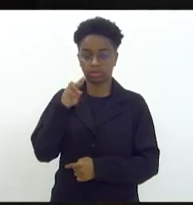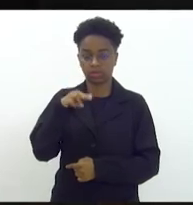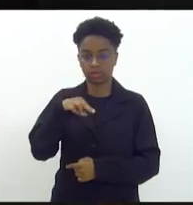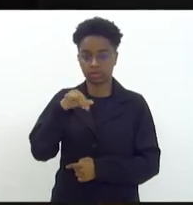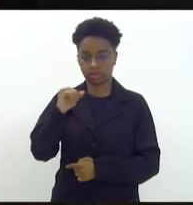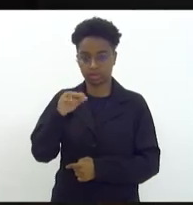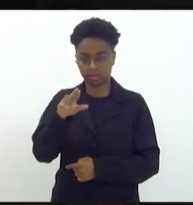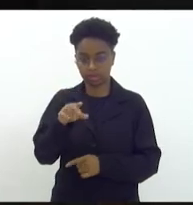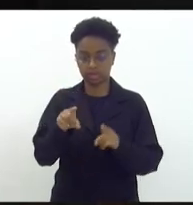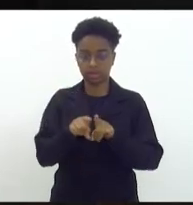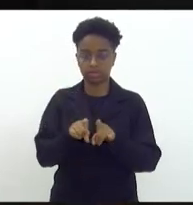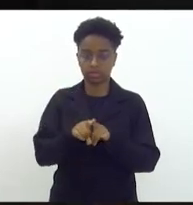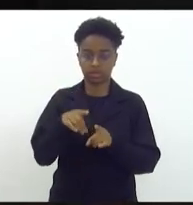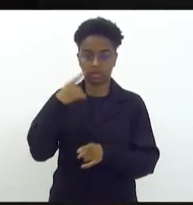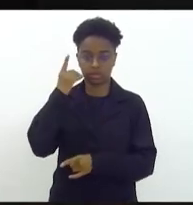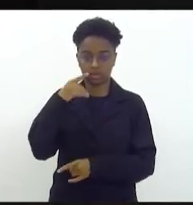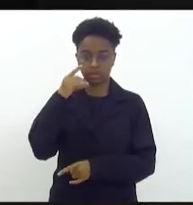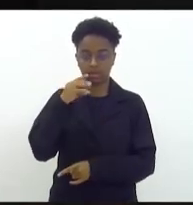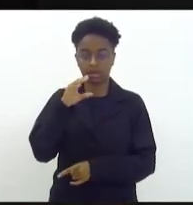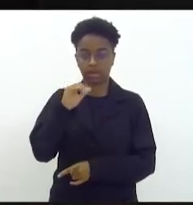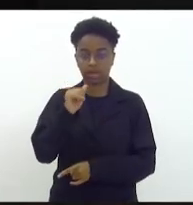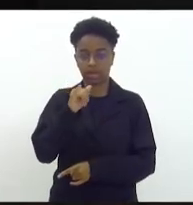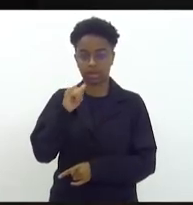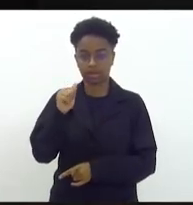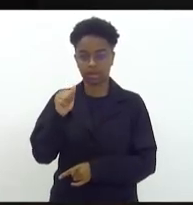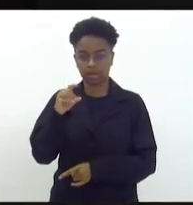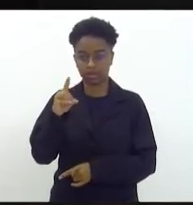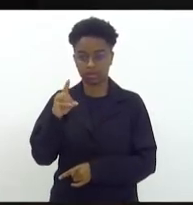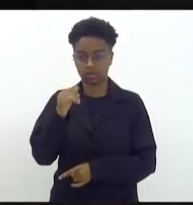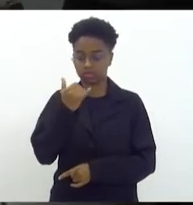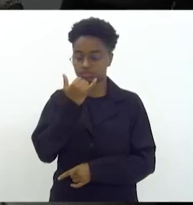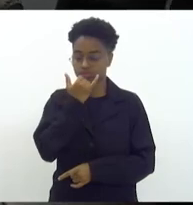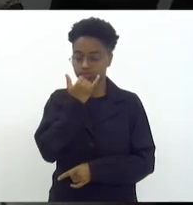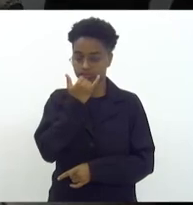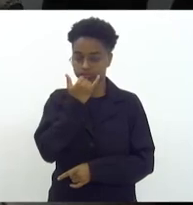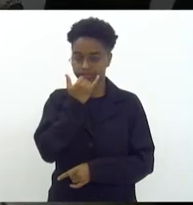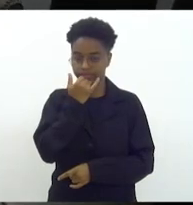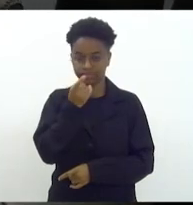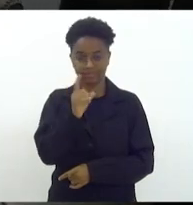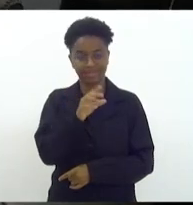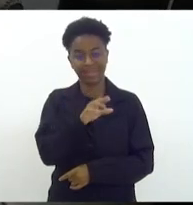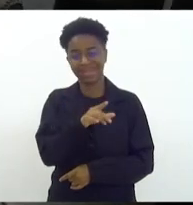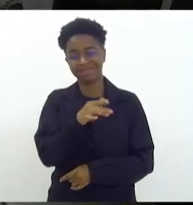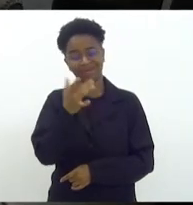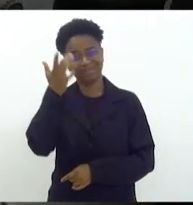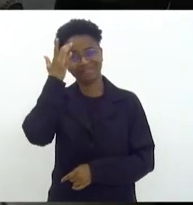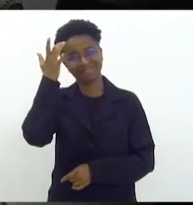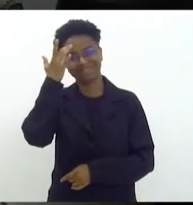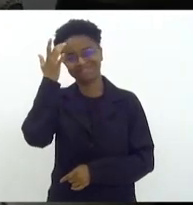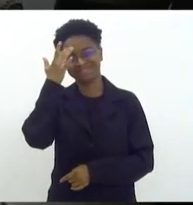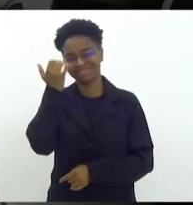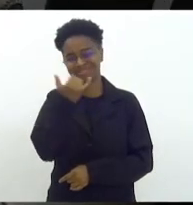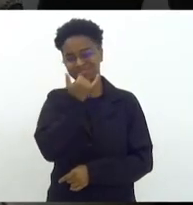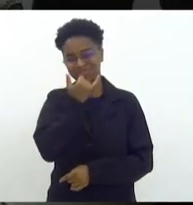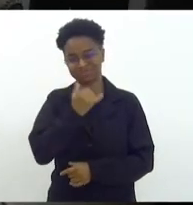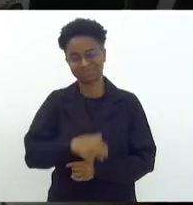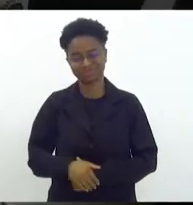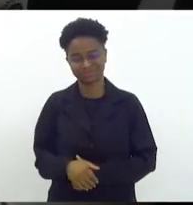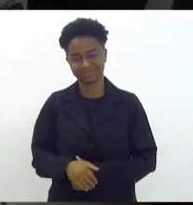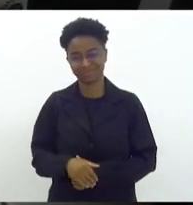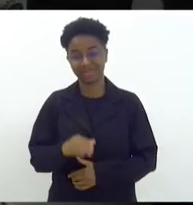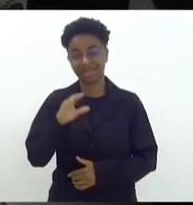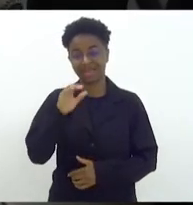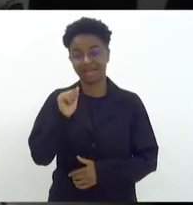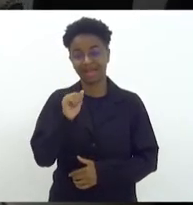e o deputado Carlos Caiado. Seu irmão não sai da minha... depois do deputado Carlos Mink, presidente. Carlos